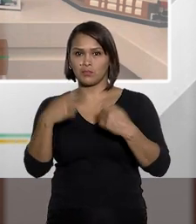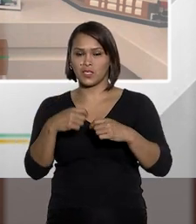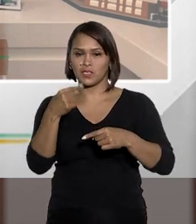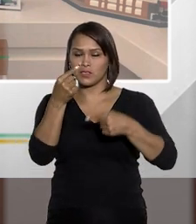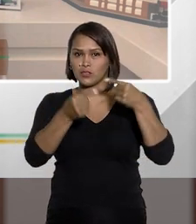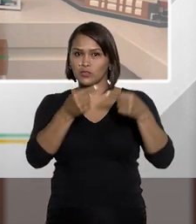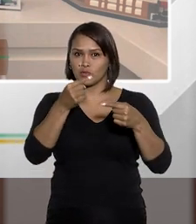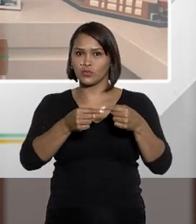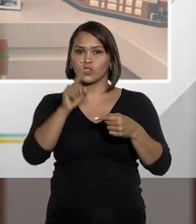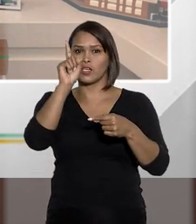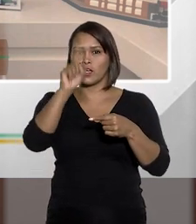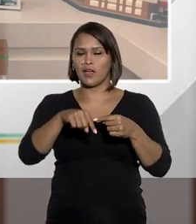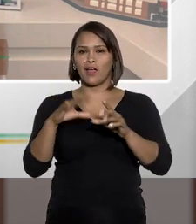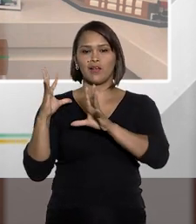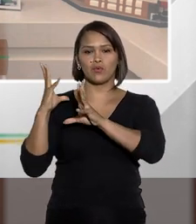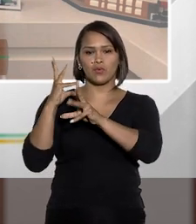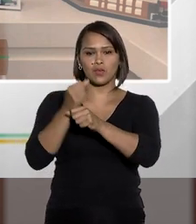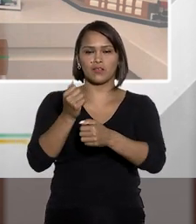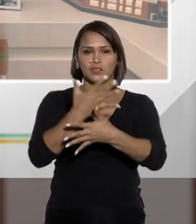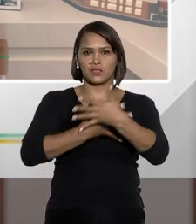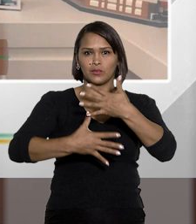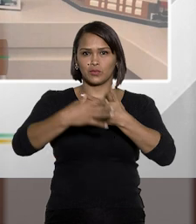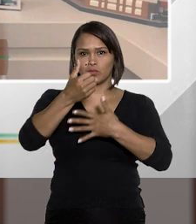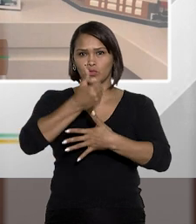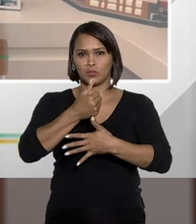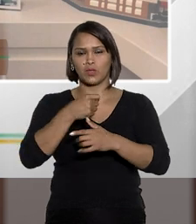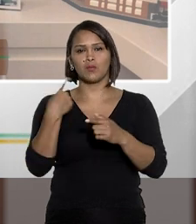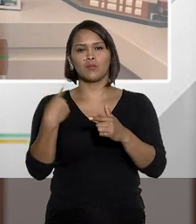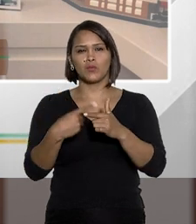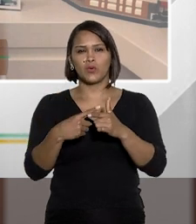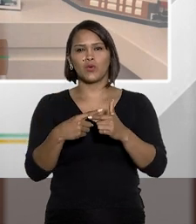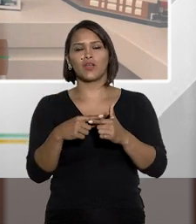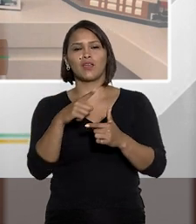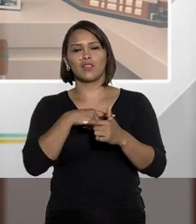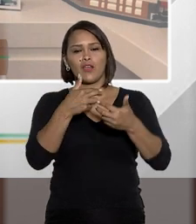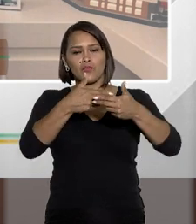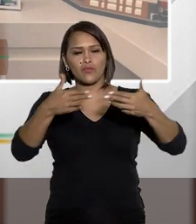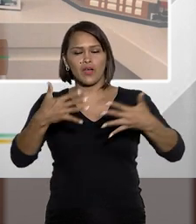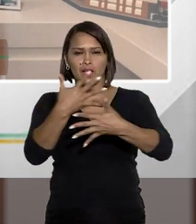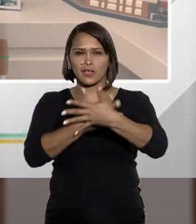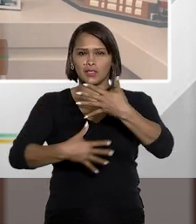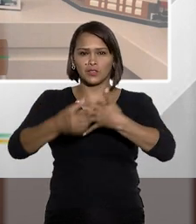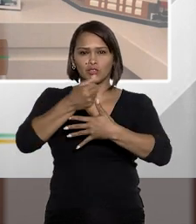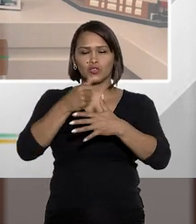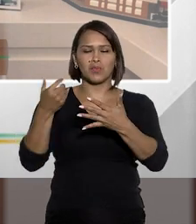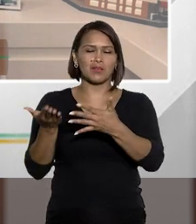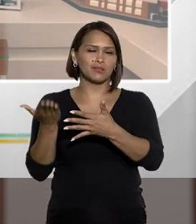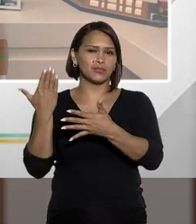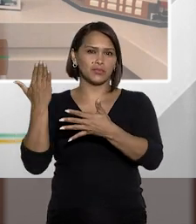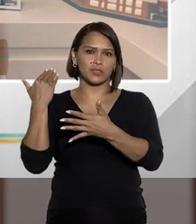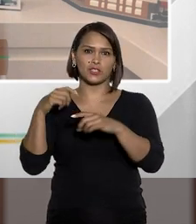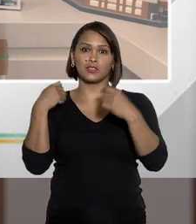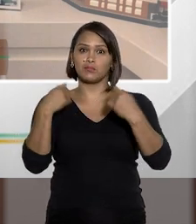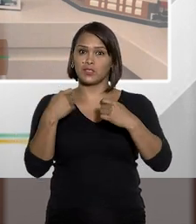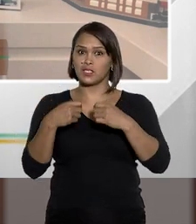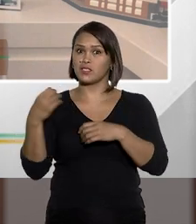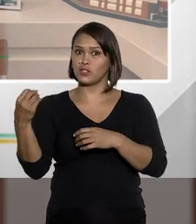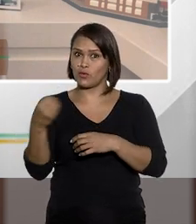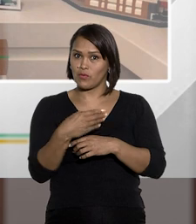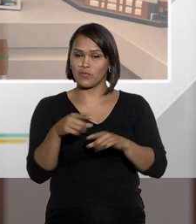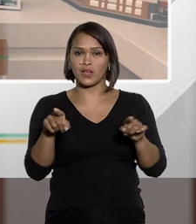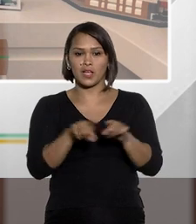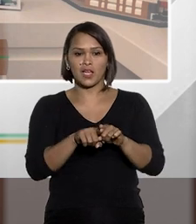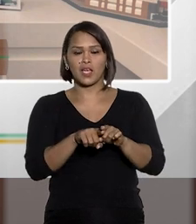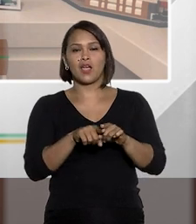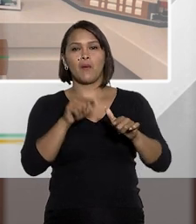precisa discutir é a revisão de suas súmulas, porque há várias súmulas ultrapassadas e o